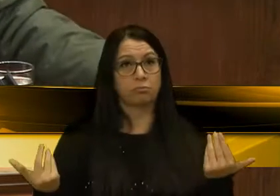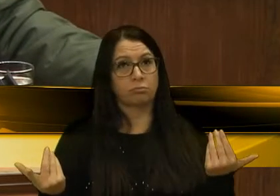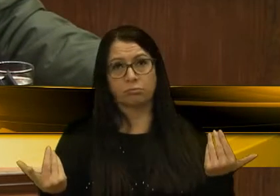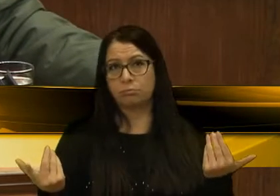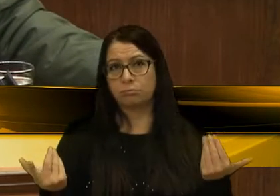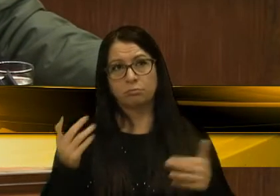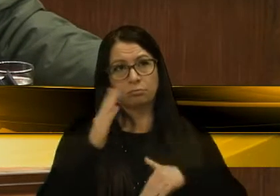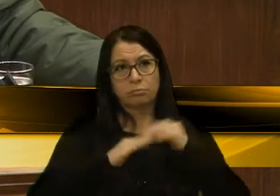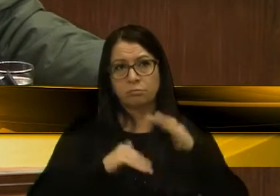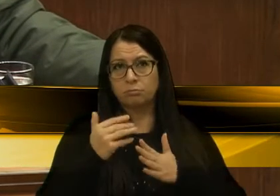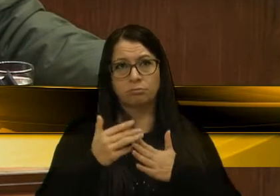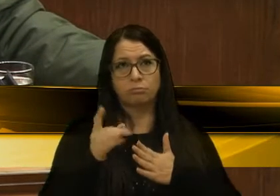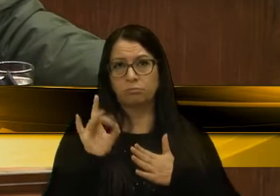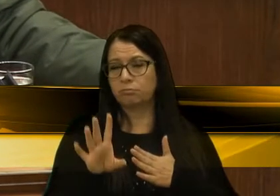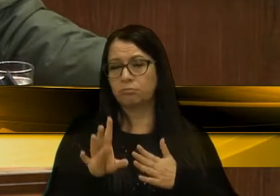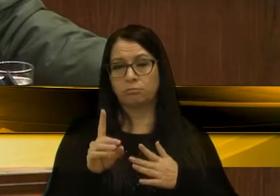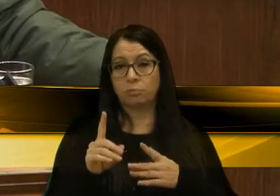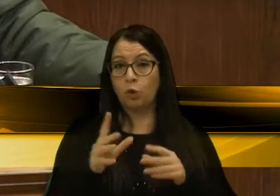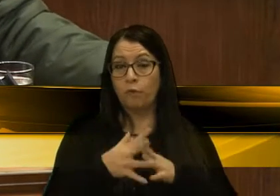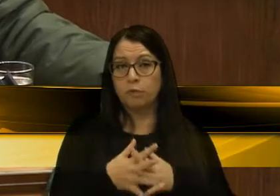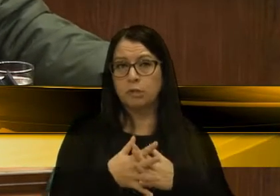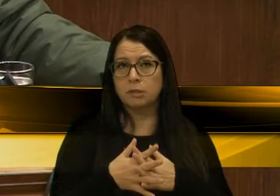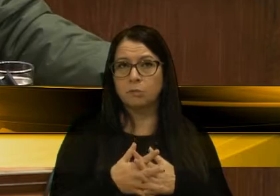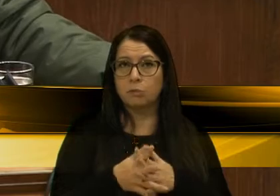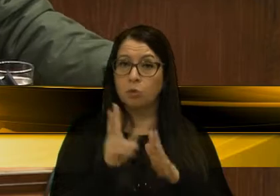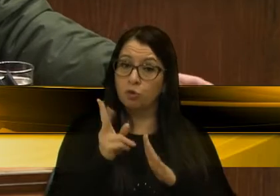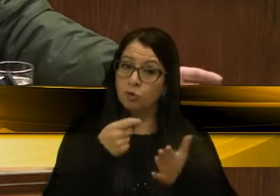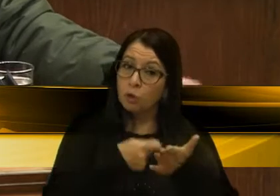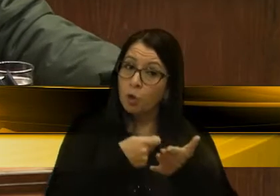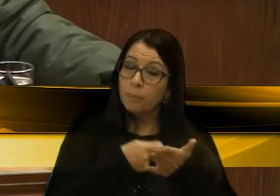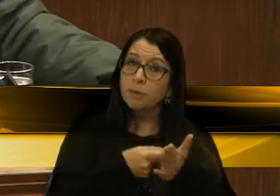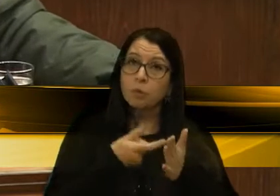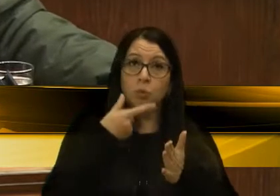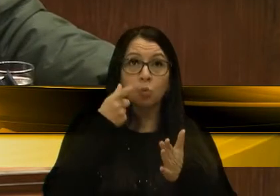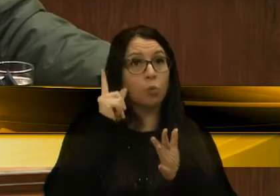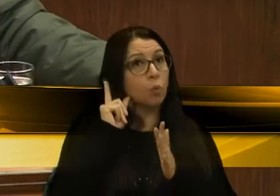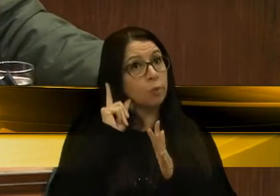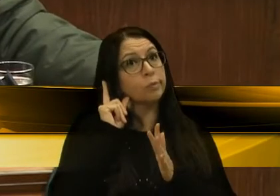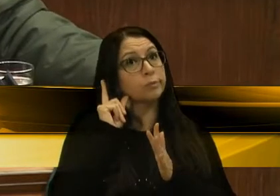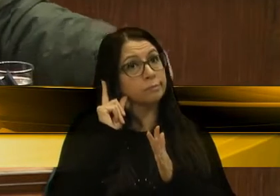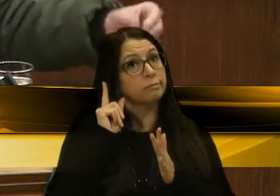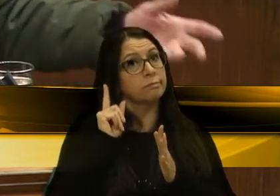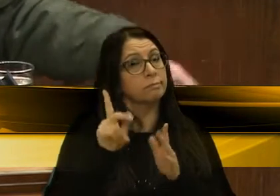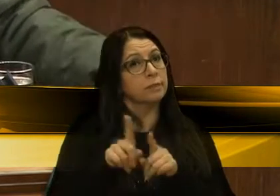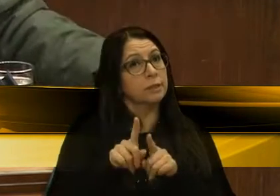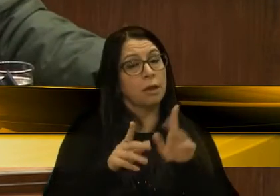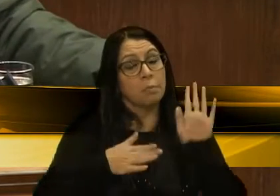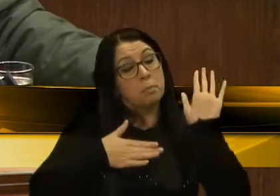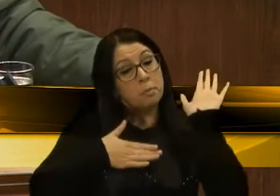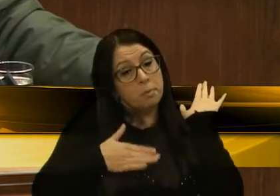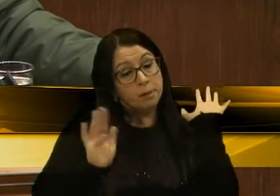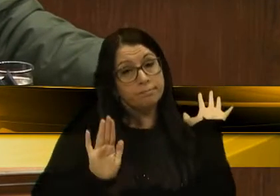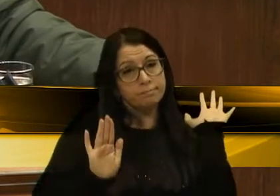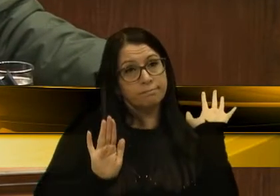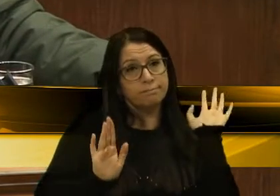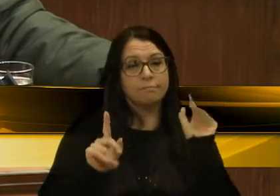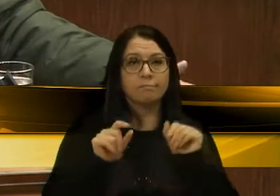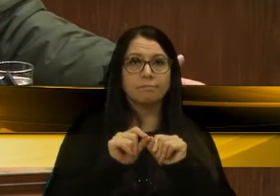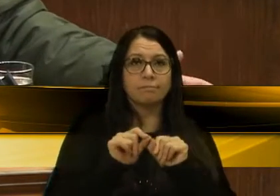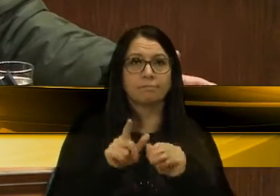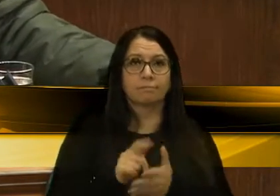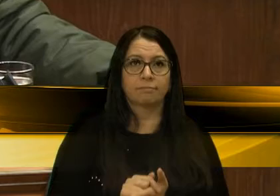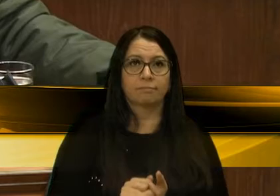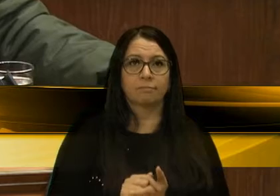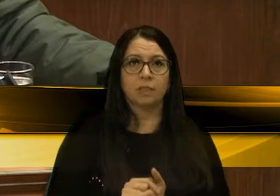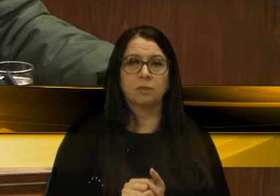que tinham construído ali. Eu acho que é só barulho. Mas vamos continuar cobrando. Me parece que ontem saiu aqui uma definição, uma promessa de que faça aquilo ali.